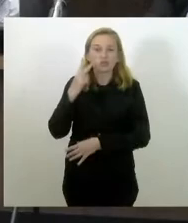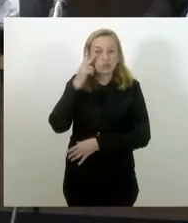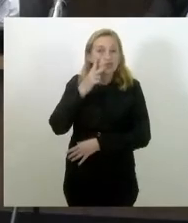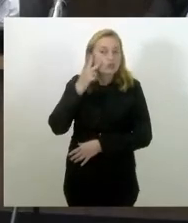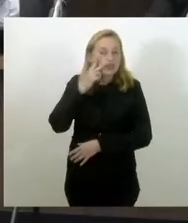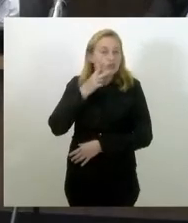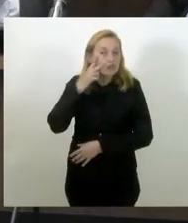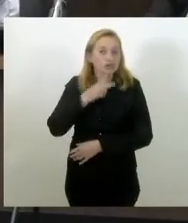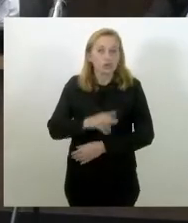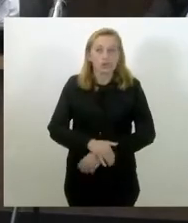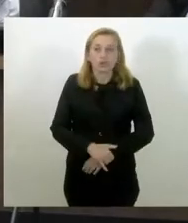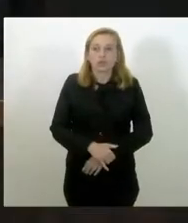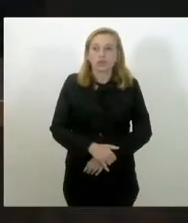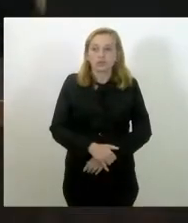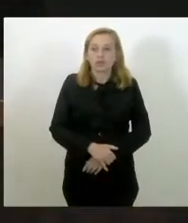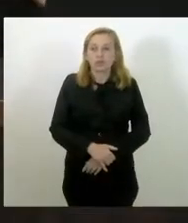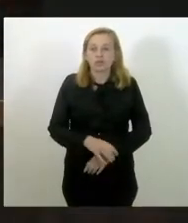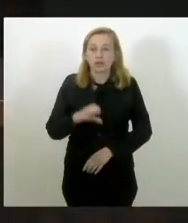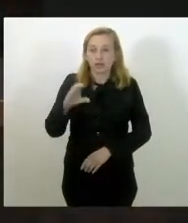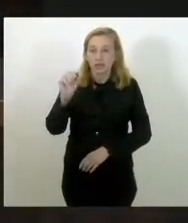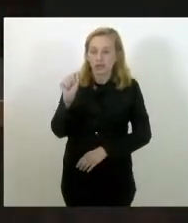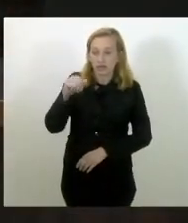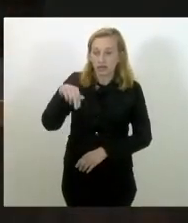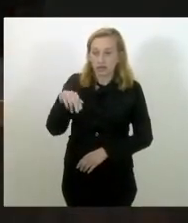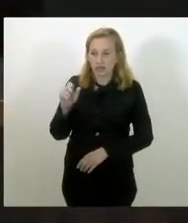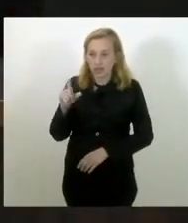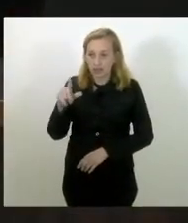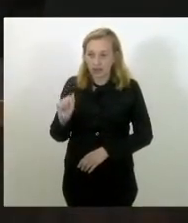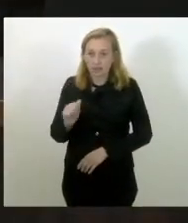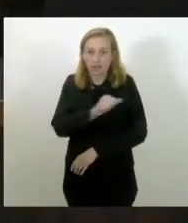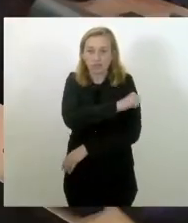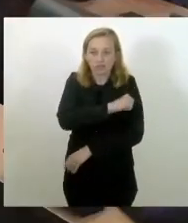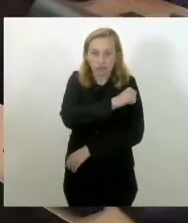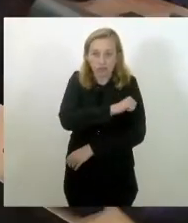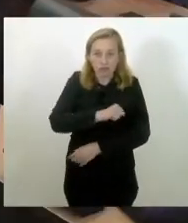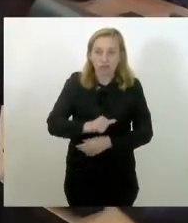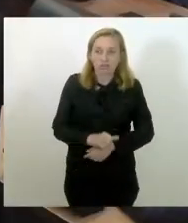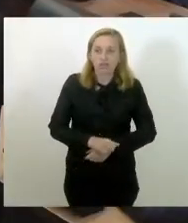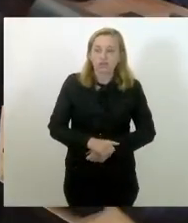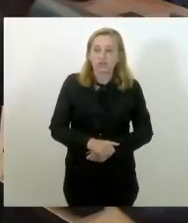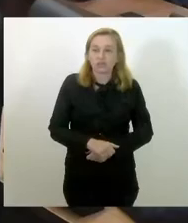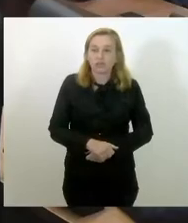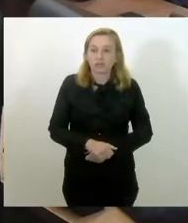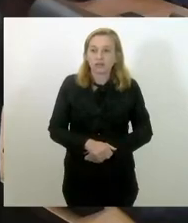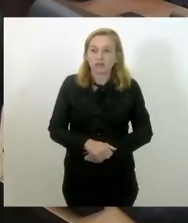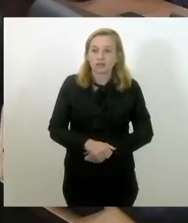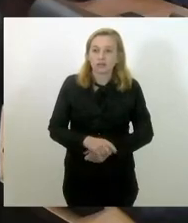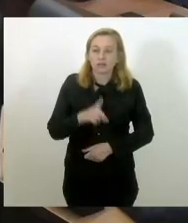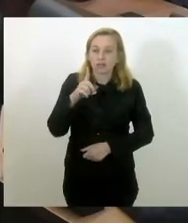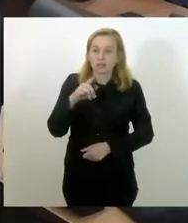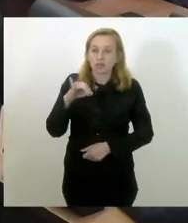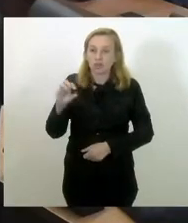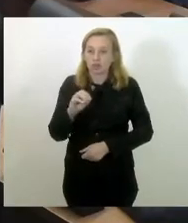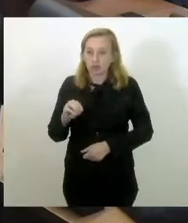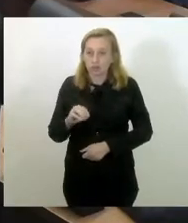Marcos Vinícius, já falei. Canela, enfermeira Rejane, Dionísio,